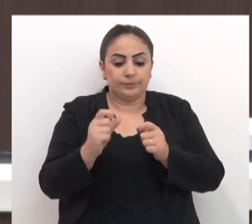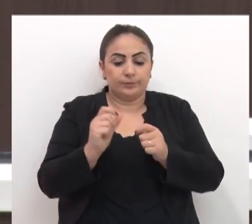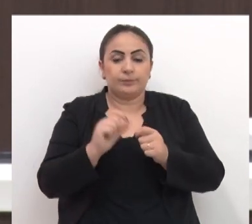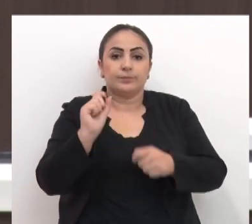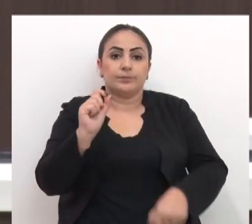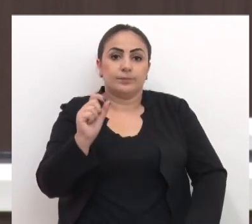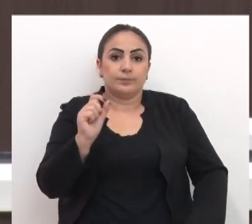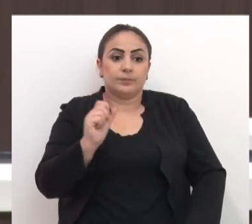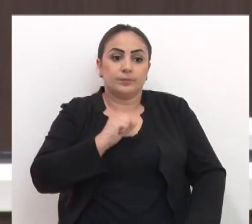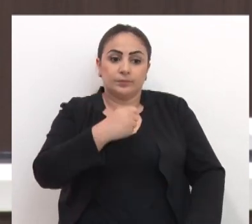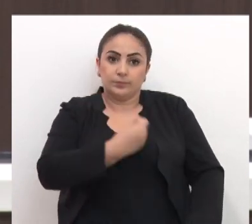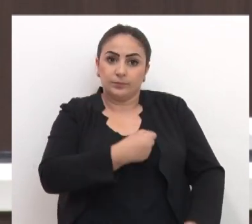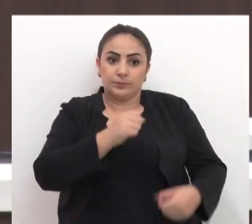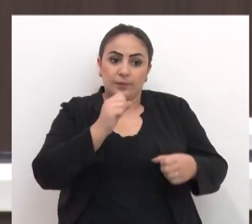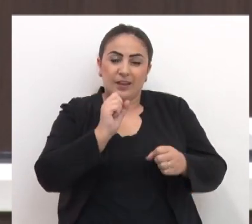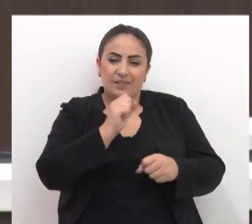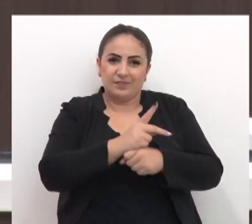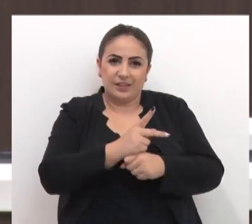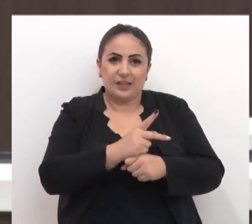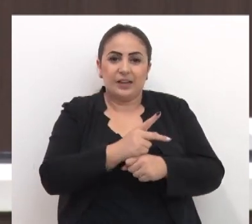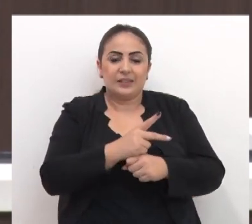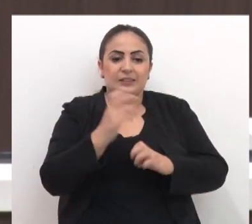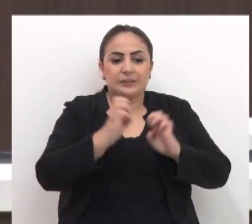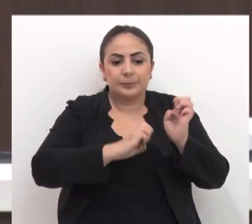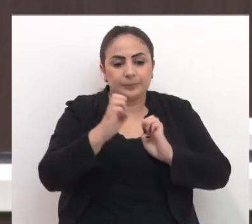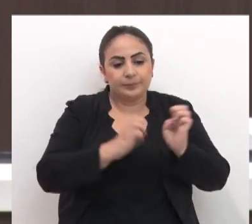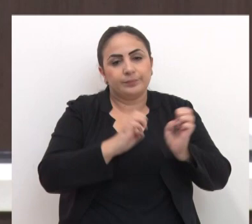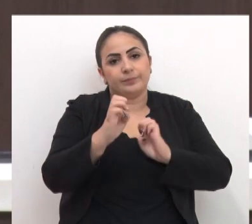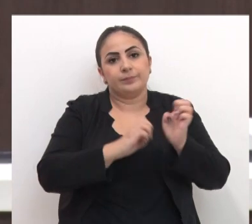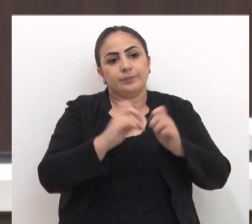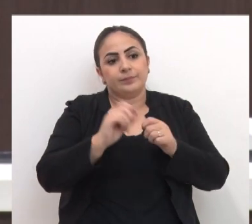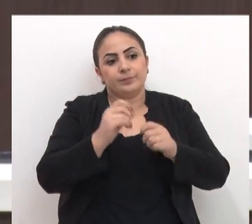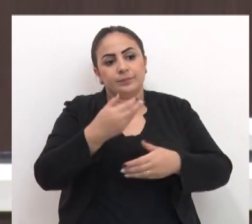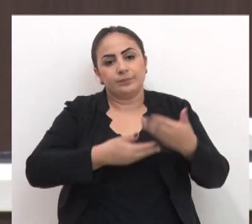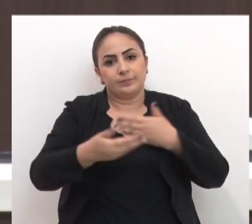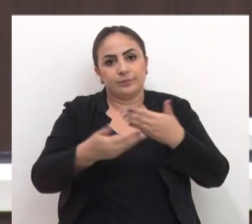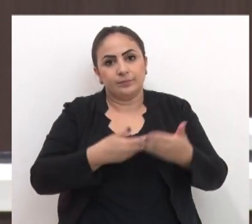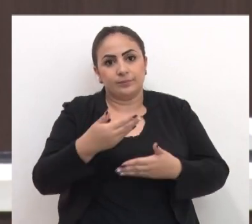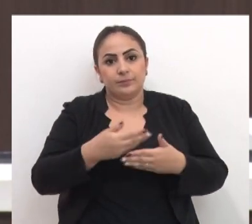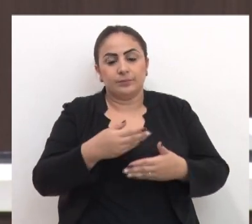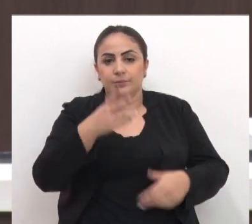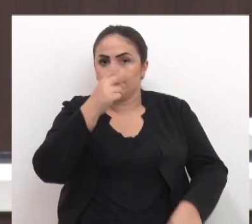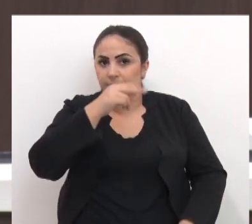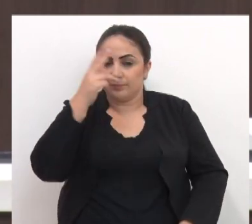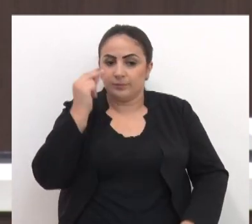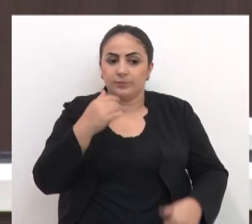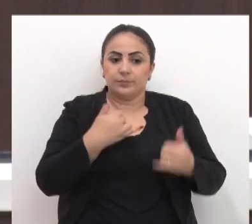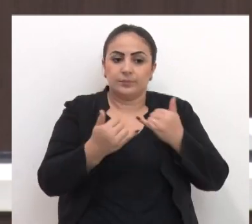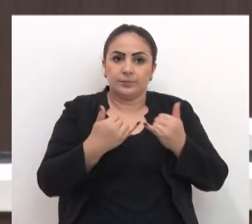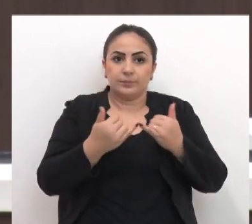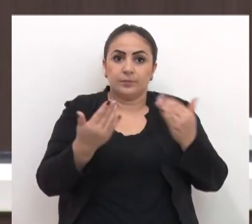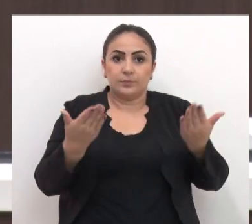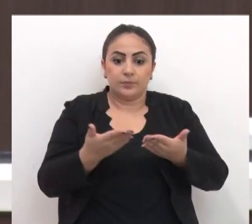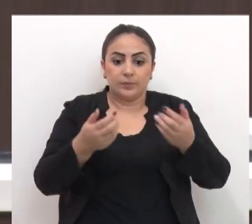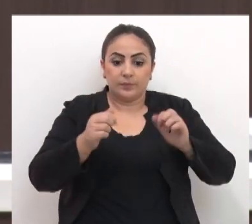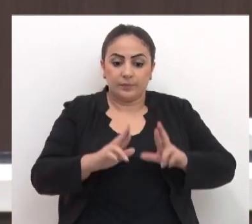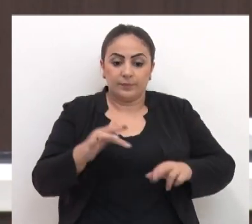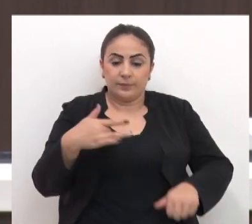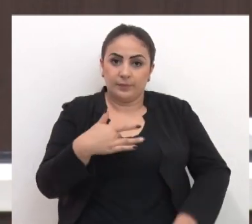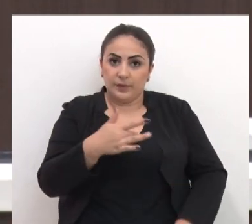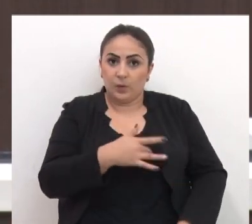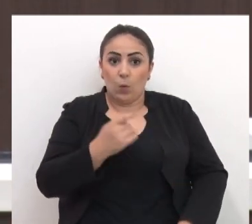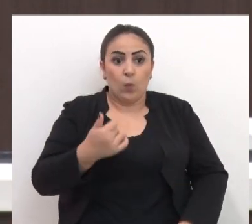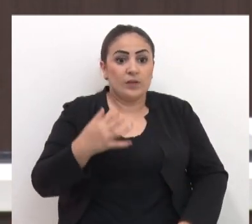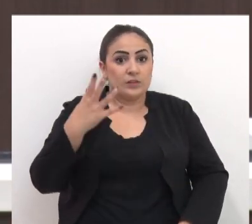deixar um número de vagas das empresas que prestam serviço para município. Por exemplo, hoje na área da